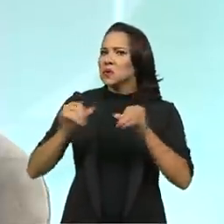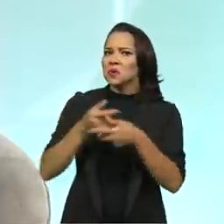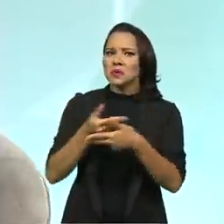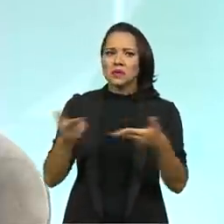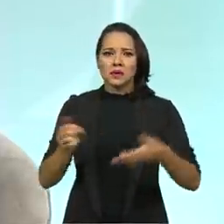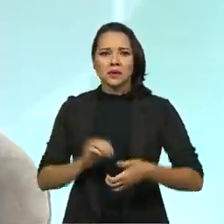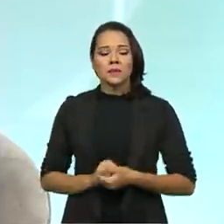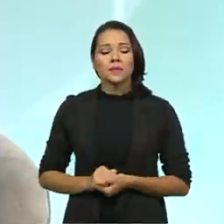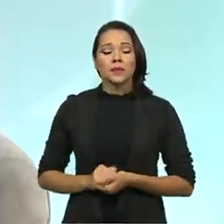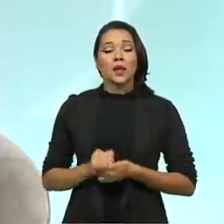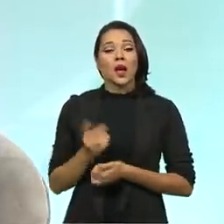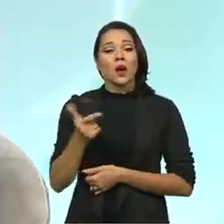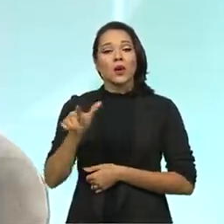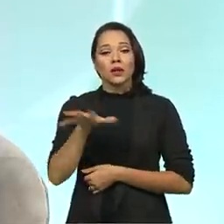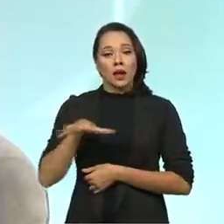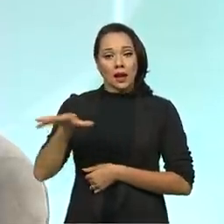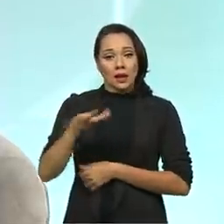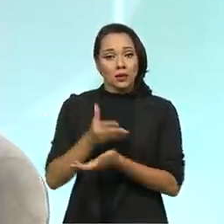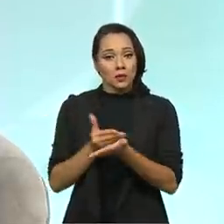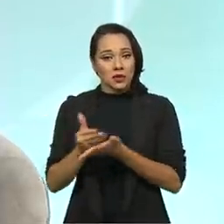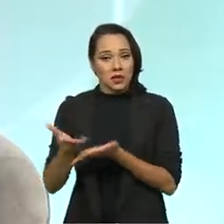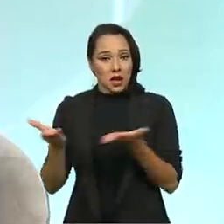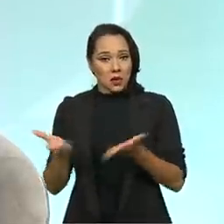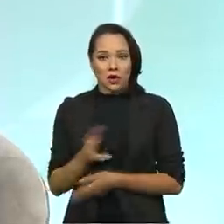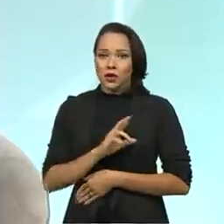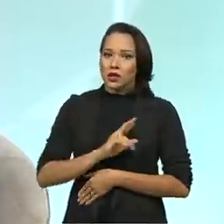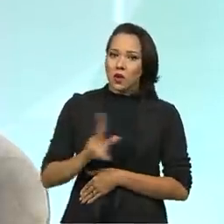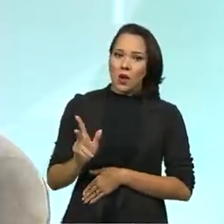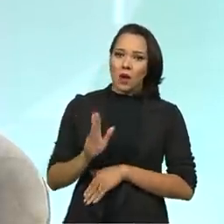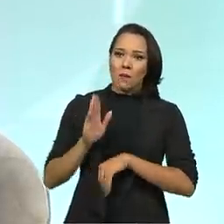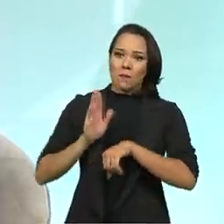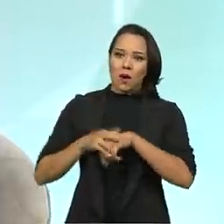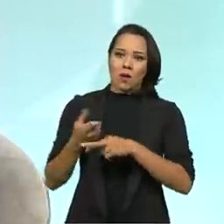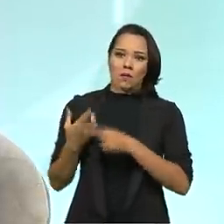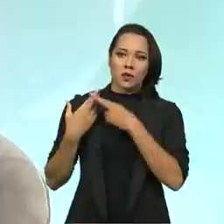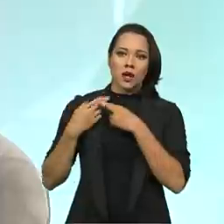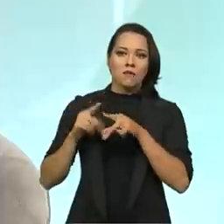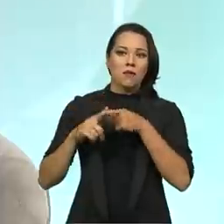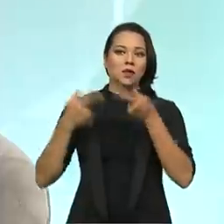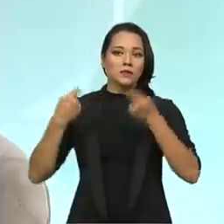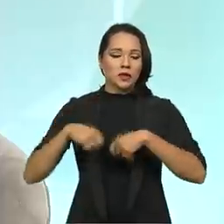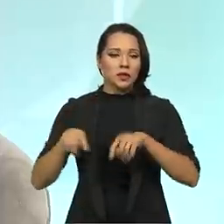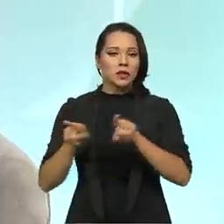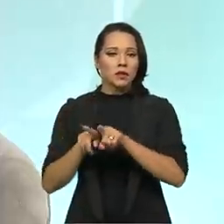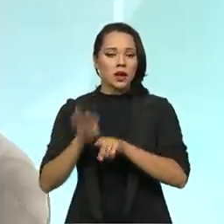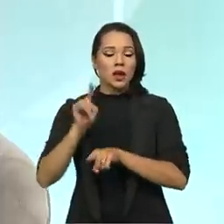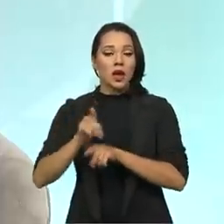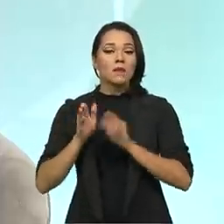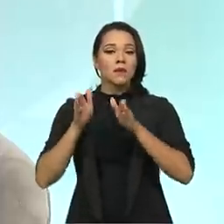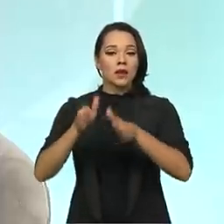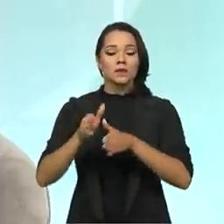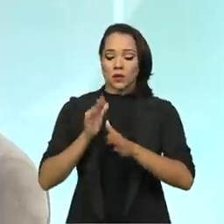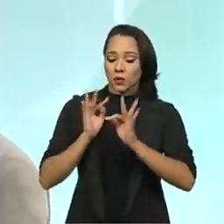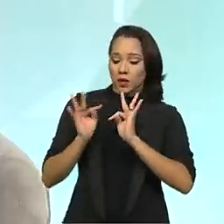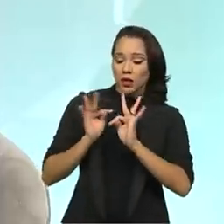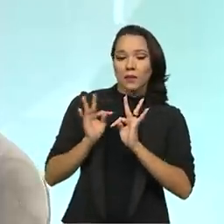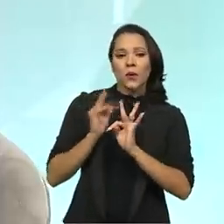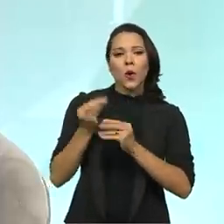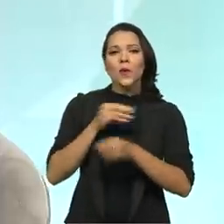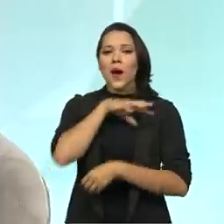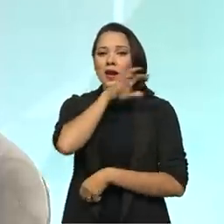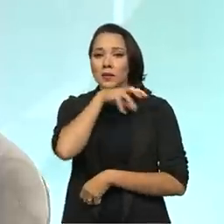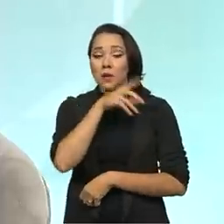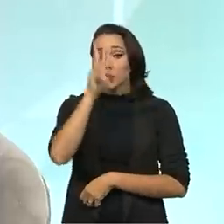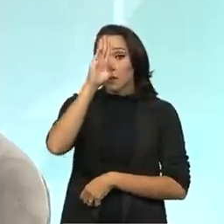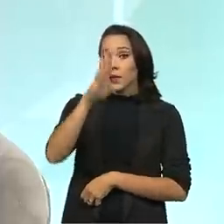Agora estamos entrando numa outra área que, embora não seja o nosso escopo, mas a gente viu que é uma necessidade, que é a parte do trato com o animal, principalmente